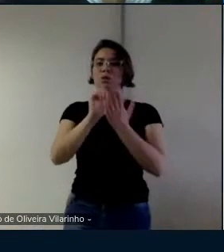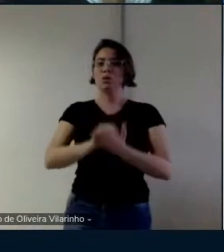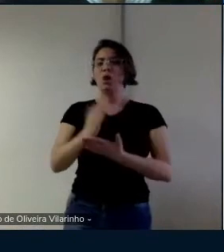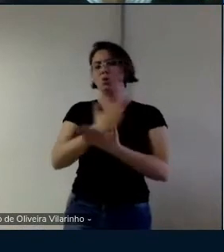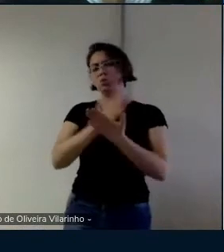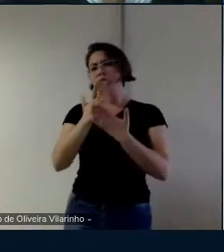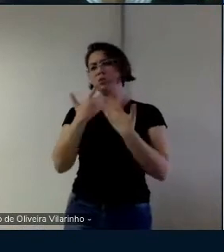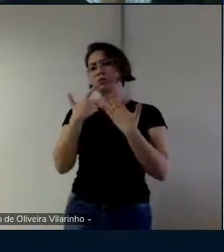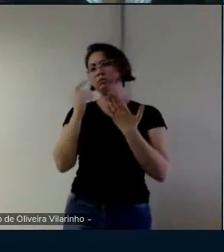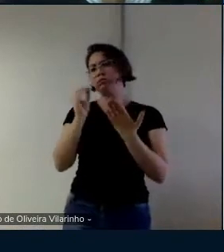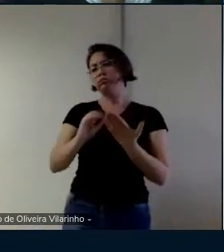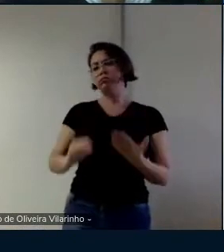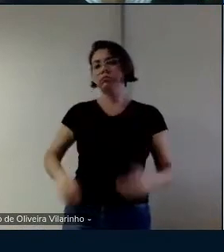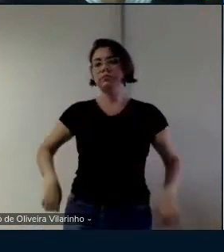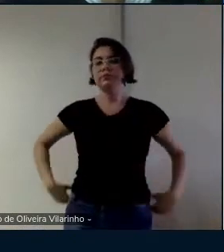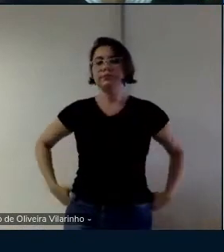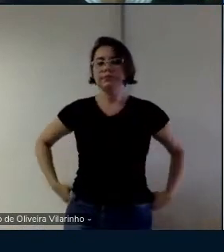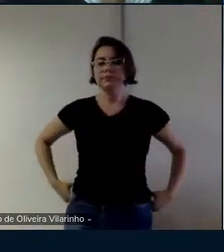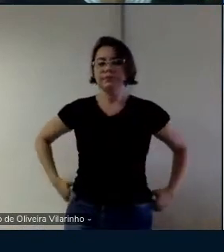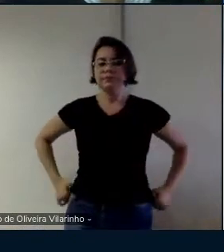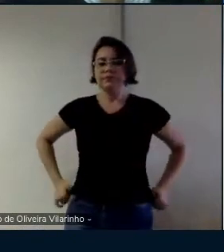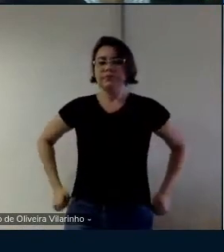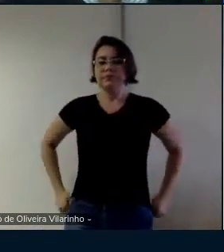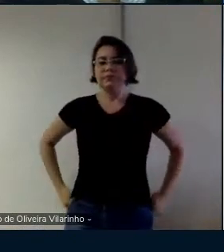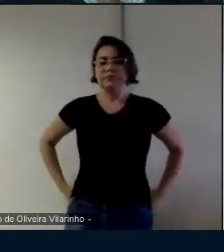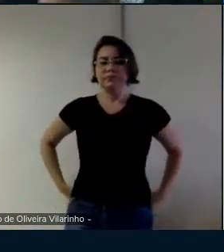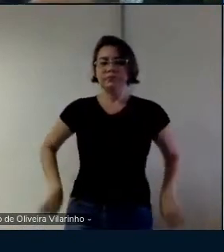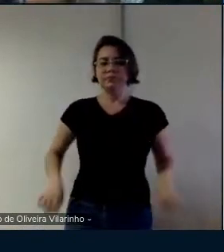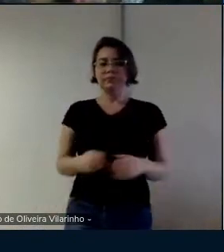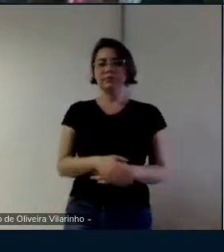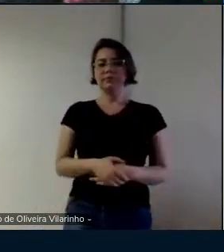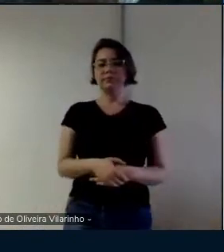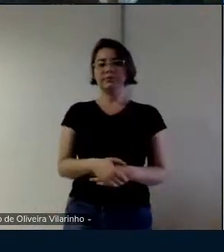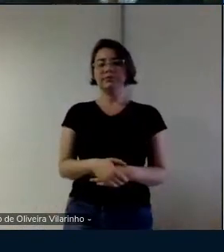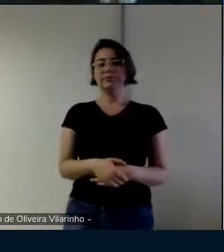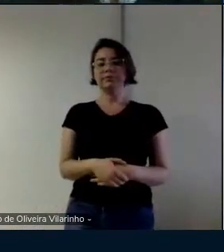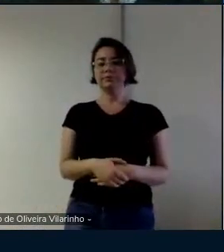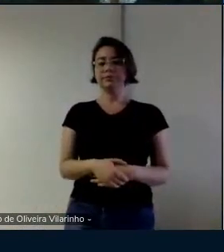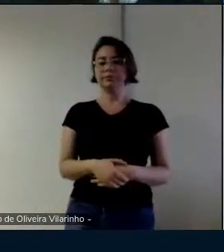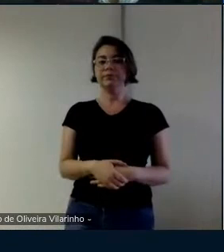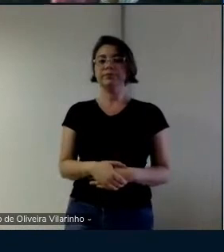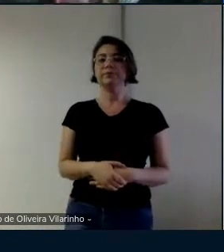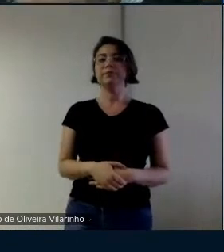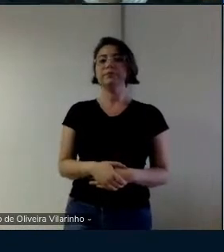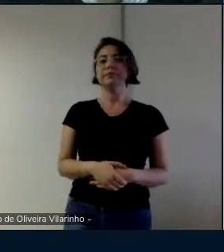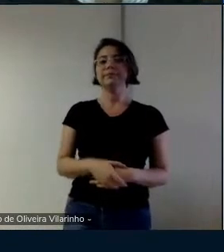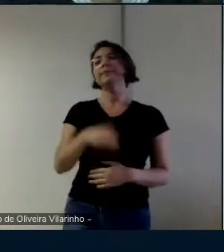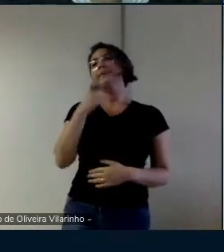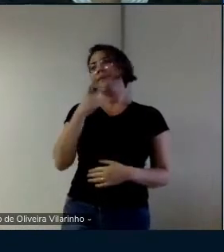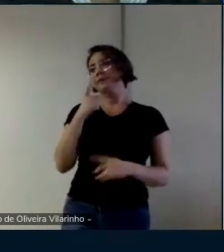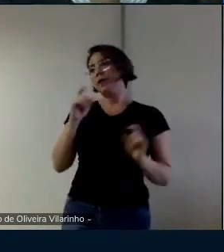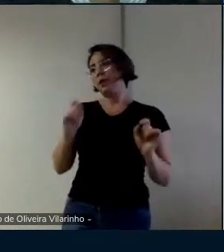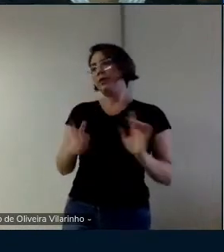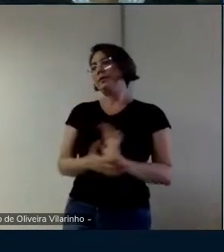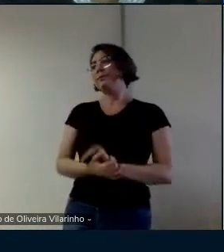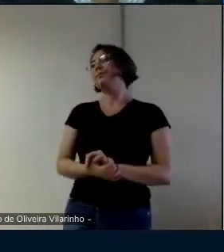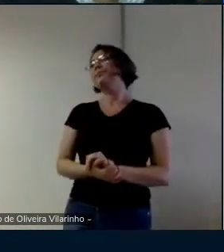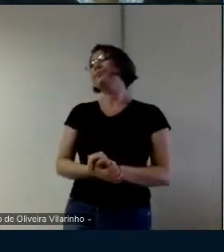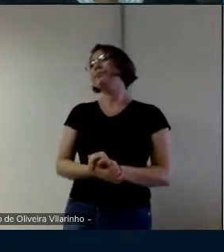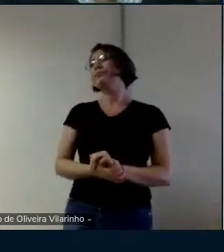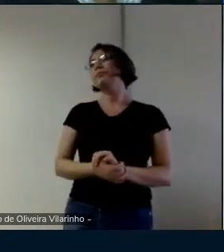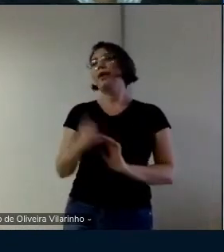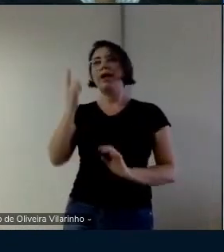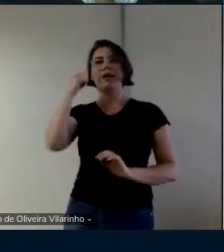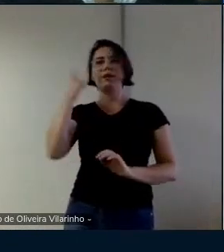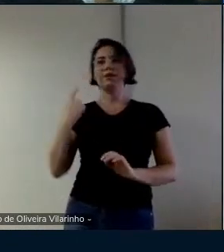mas eu não sei se eu vou achar aqui de imediato dentro do texto mas eu quero dizer por exemplo pra você a Ingrid